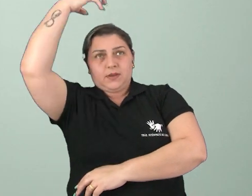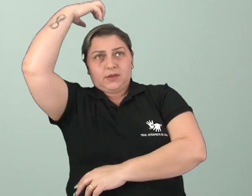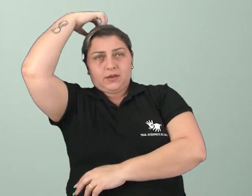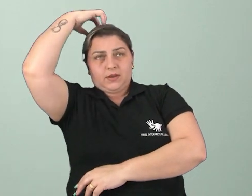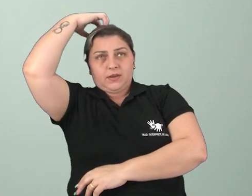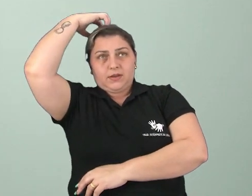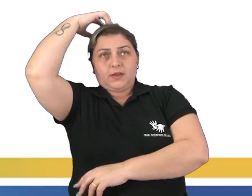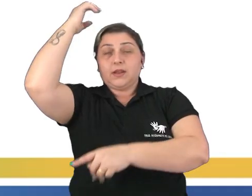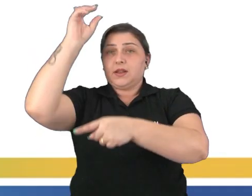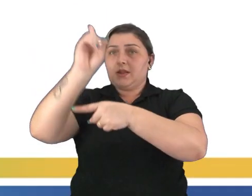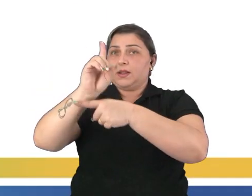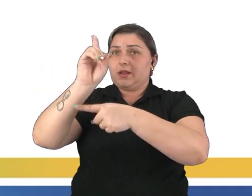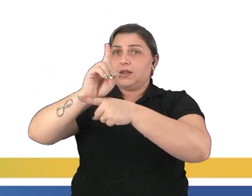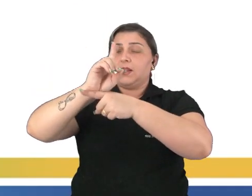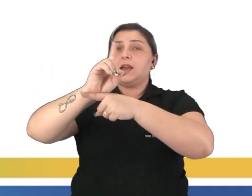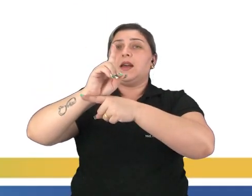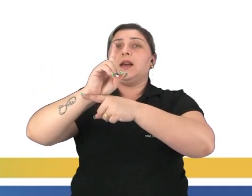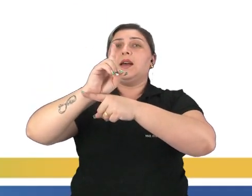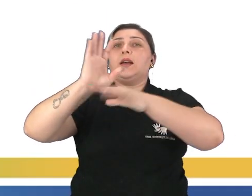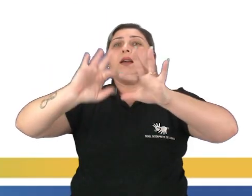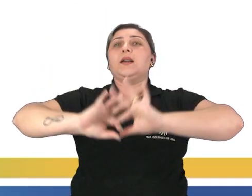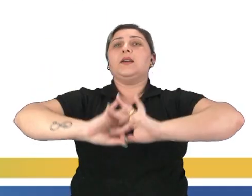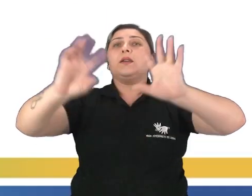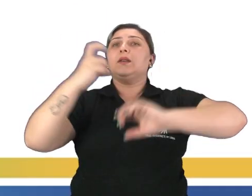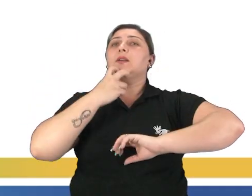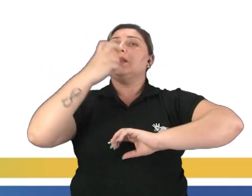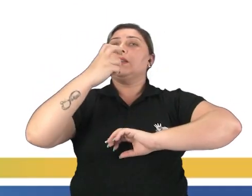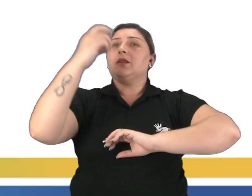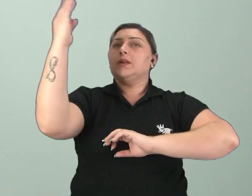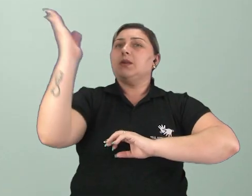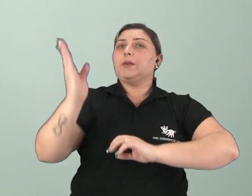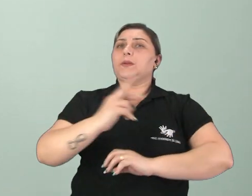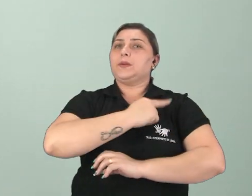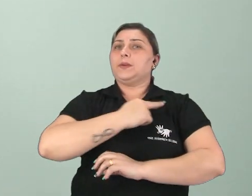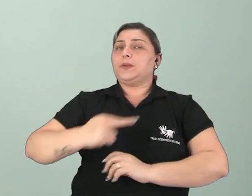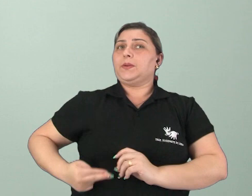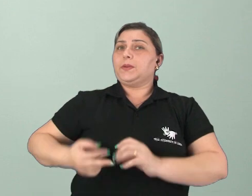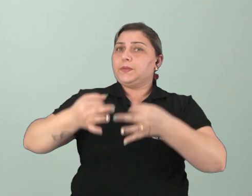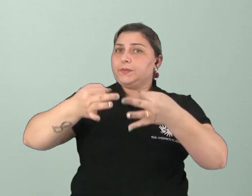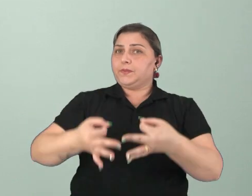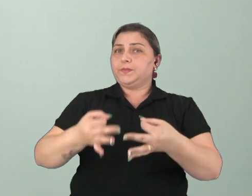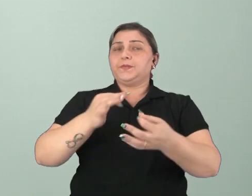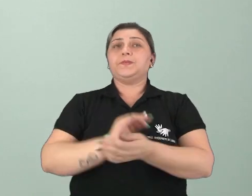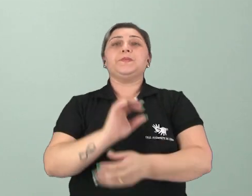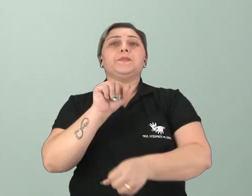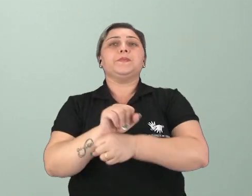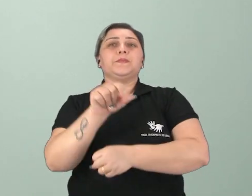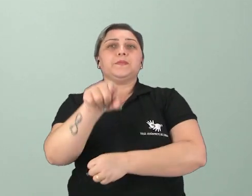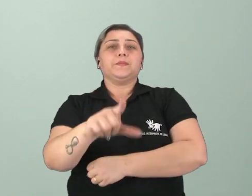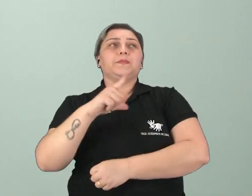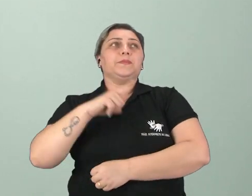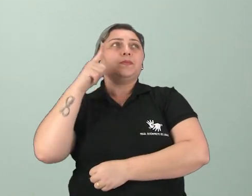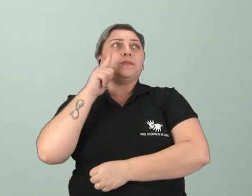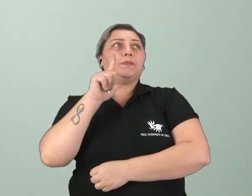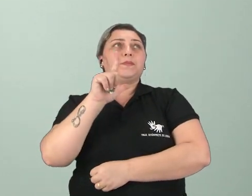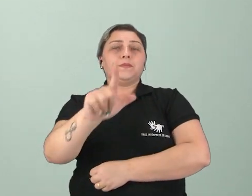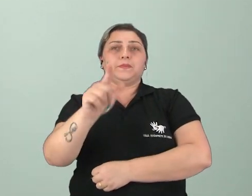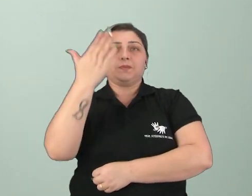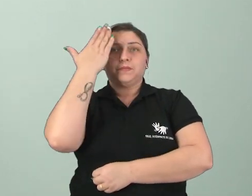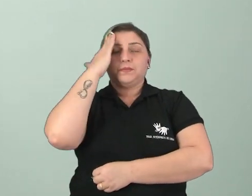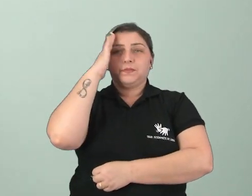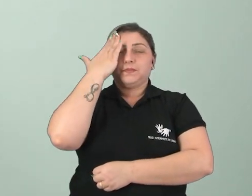é a letra D, proclamação da república, certo? Então, é isso. Eu espero que vocês tenham conseguido